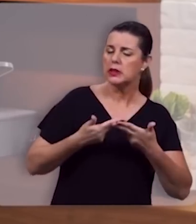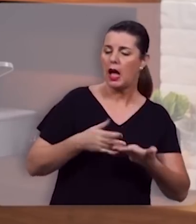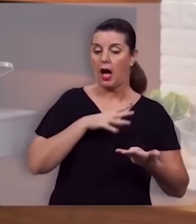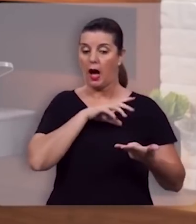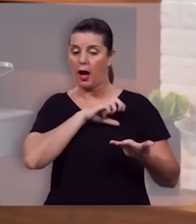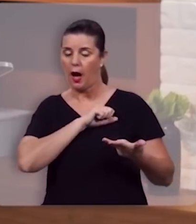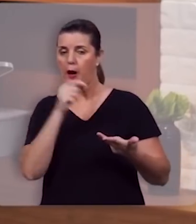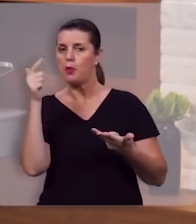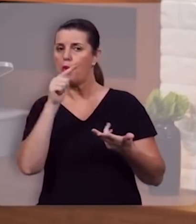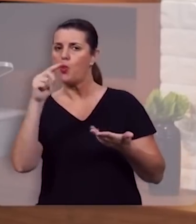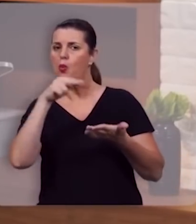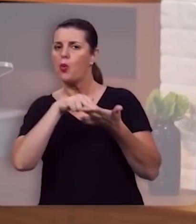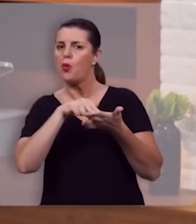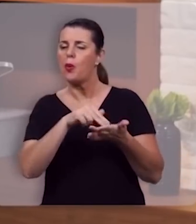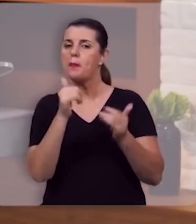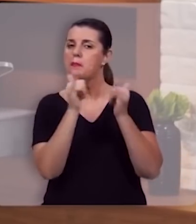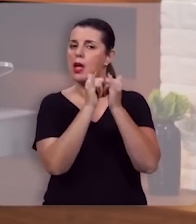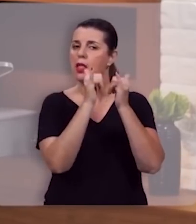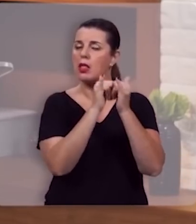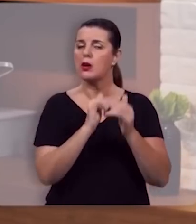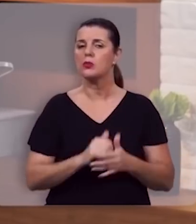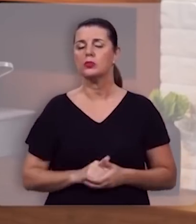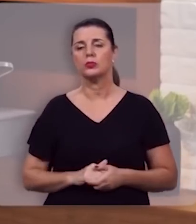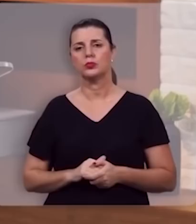amor perseverança e perdão